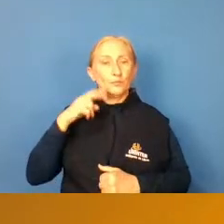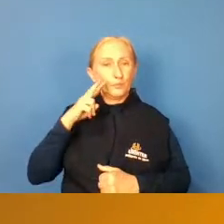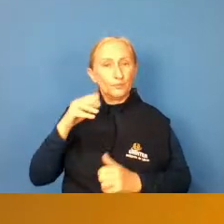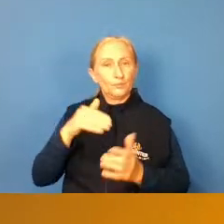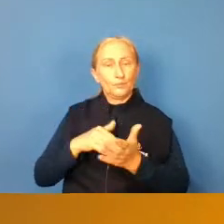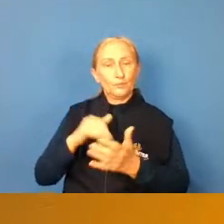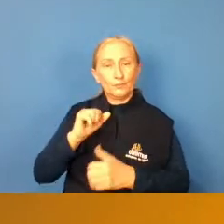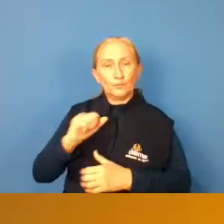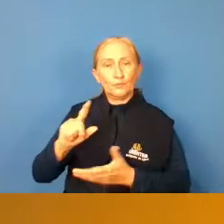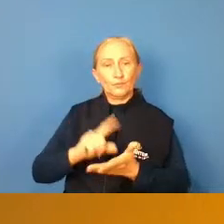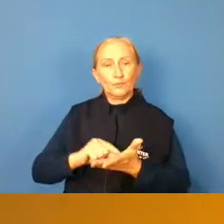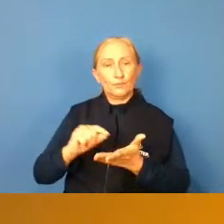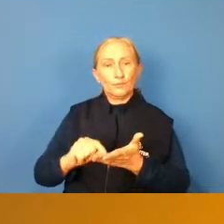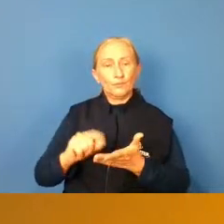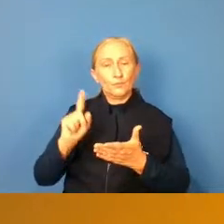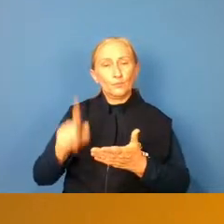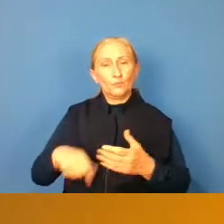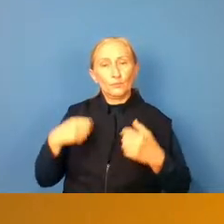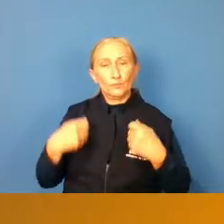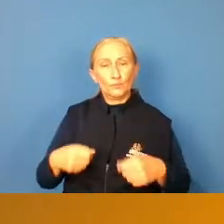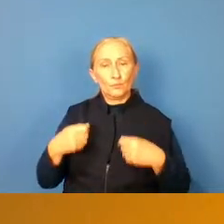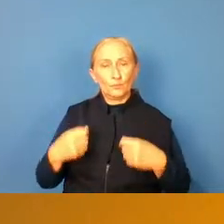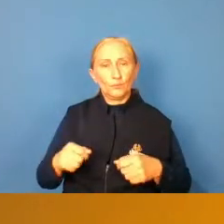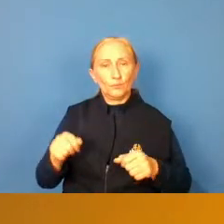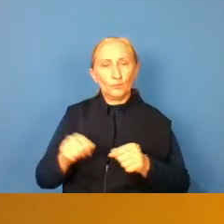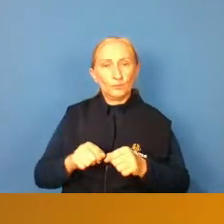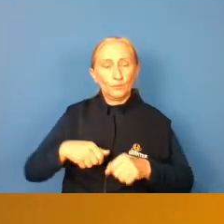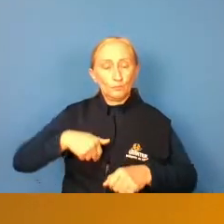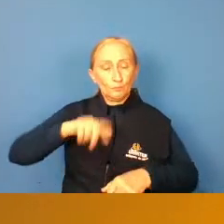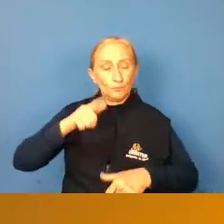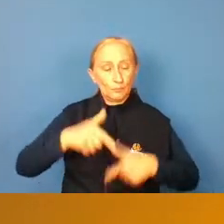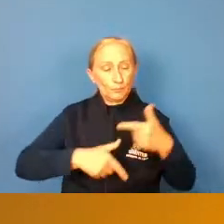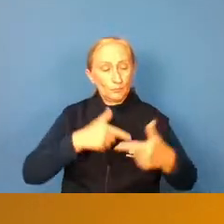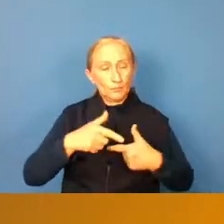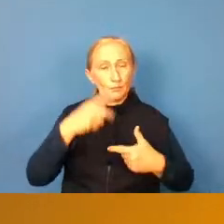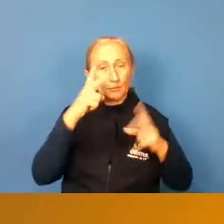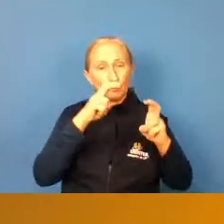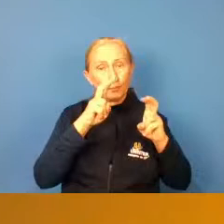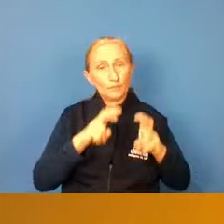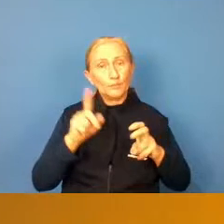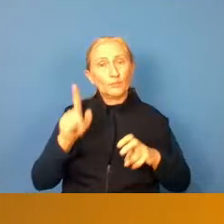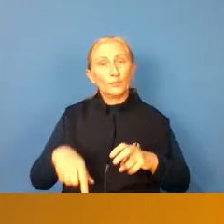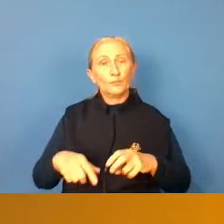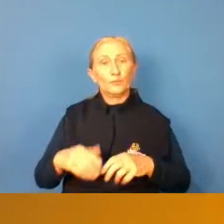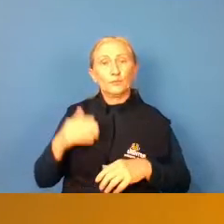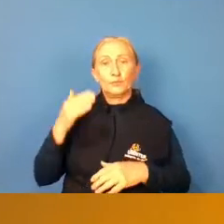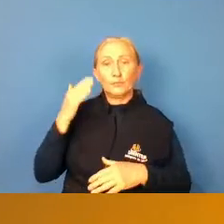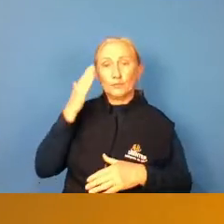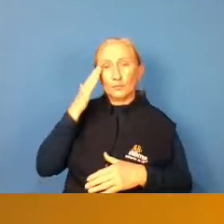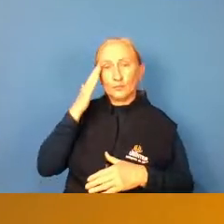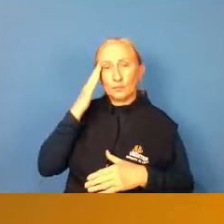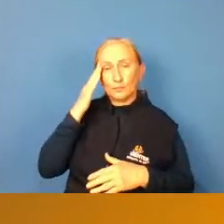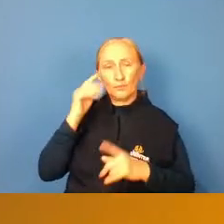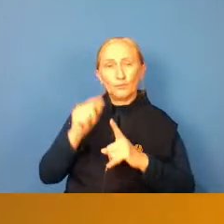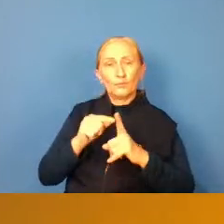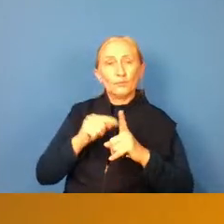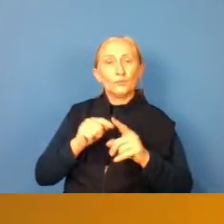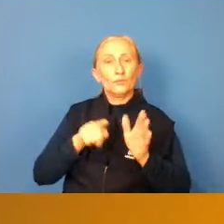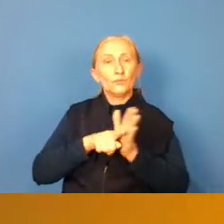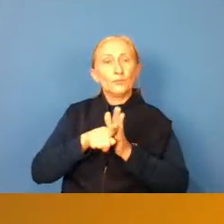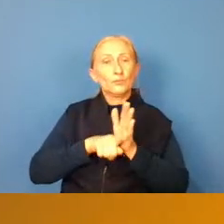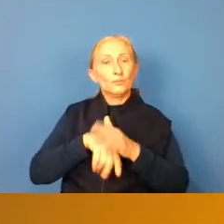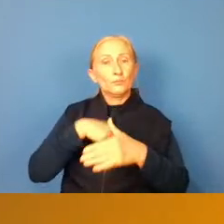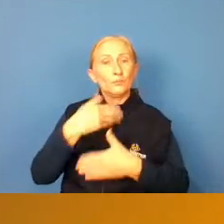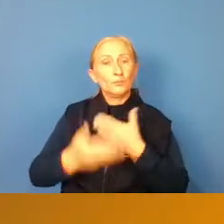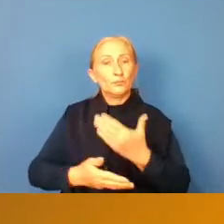do artigo ele pontua da necessidade de produzir mais trabalhos sobre esse tema eu só queria entender que tipos de pesquisas mais